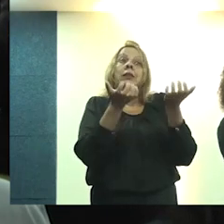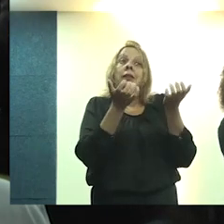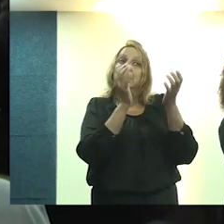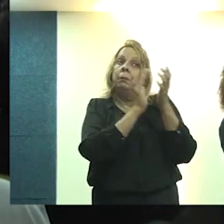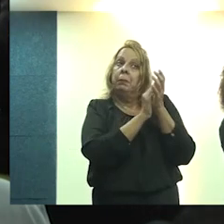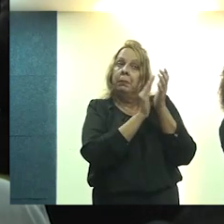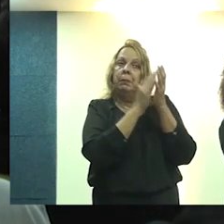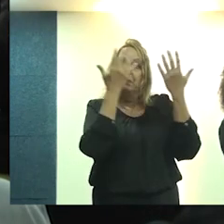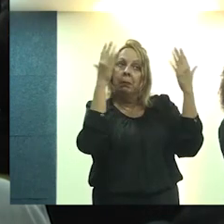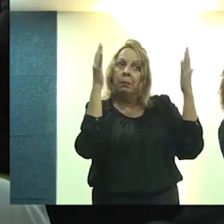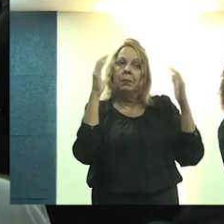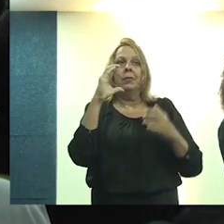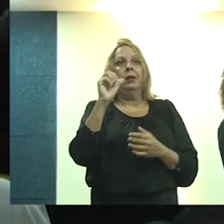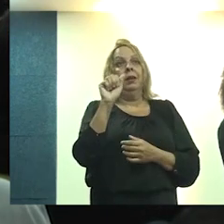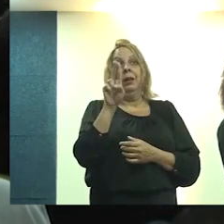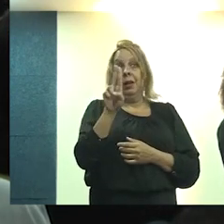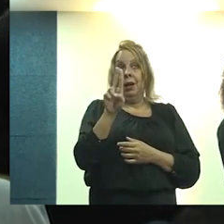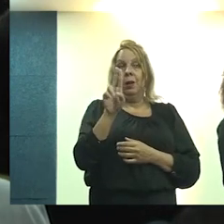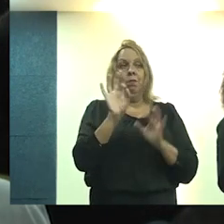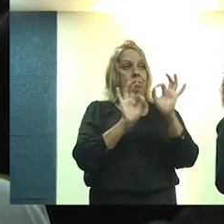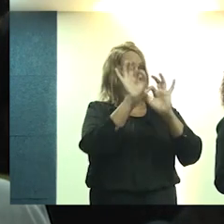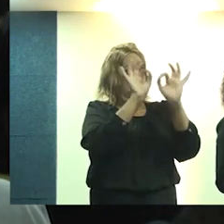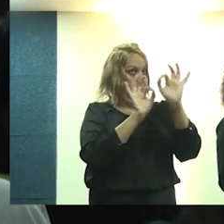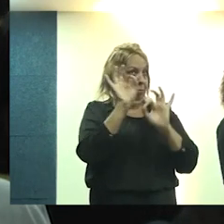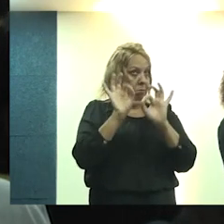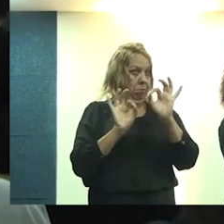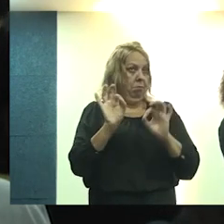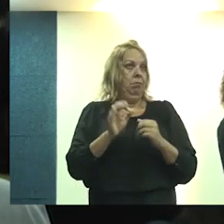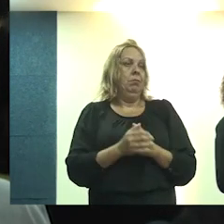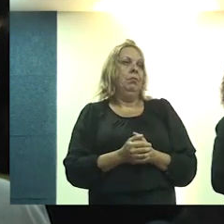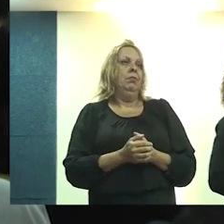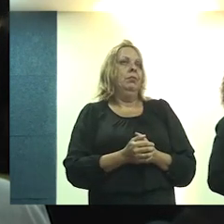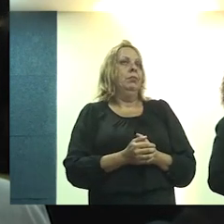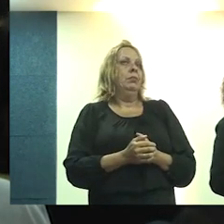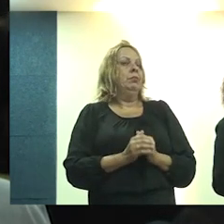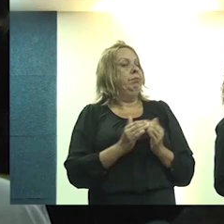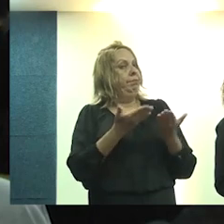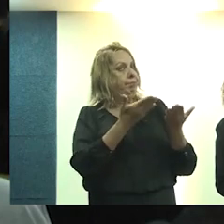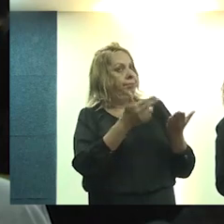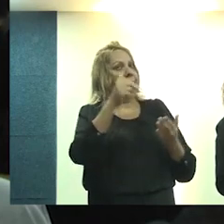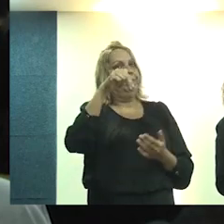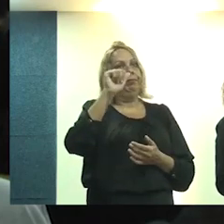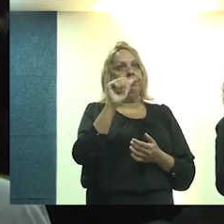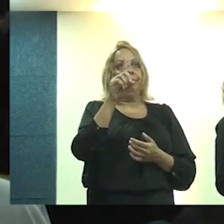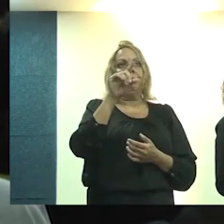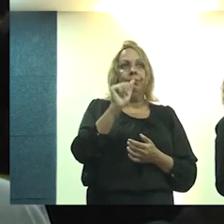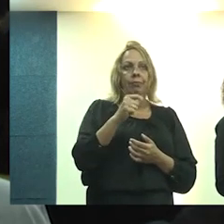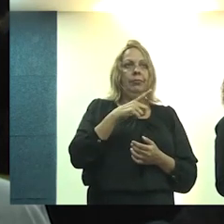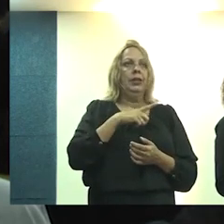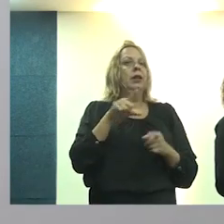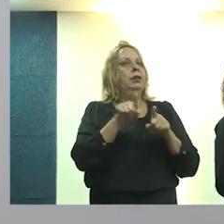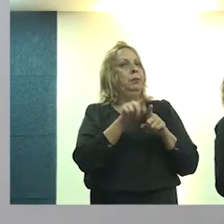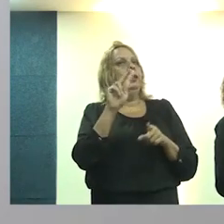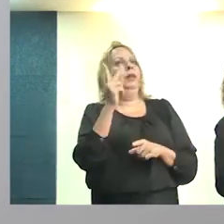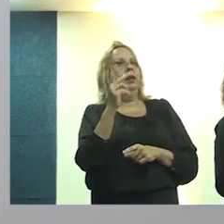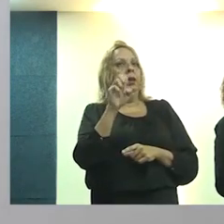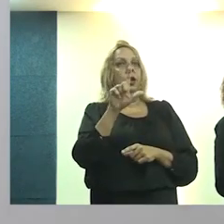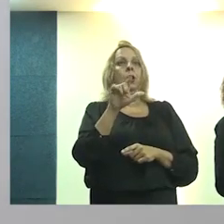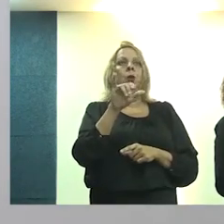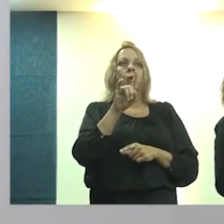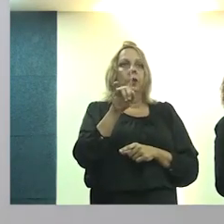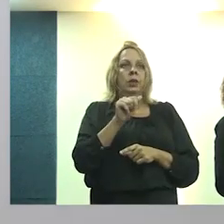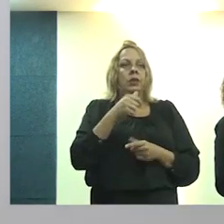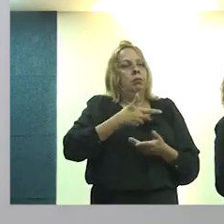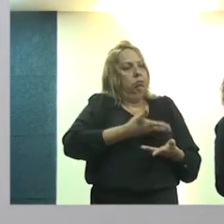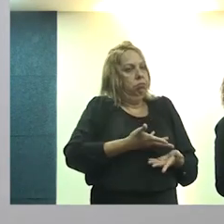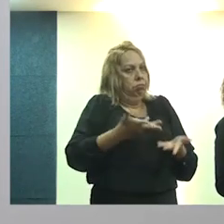Queria parabenizar primeiro o CalBR pelo evento, especialmente a presidenta Nádia, a colega Heloísa, aqui